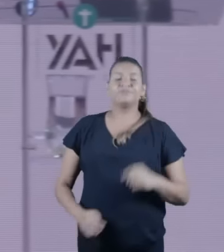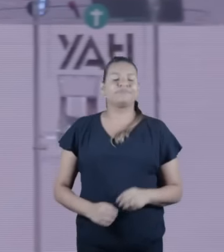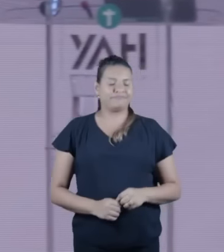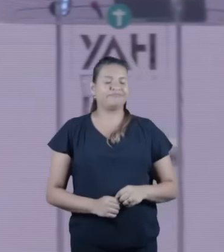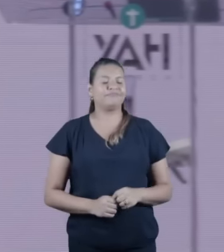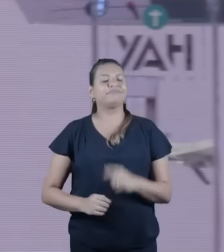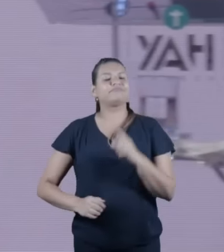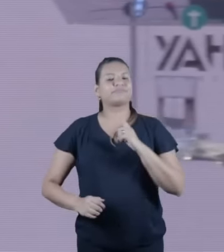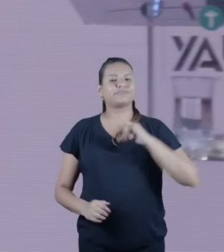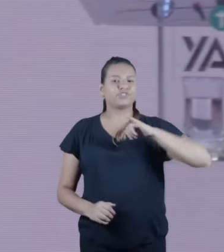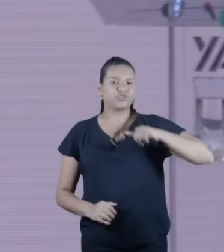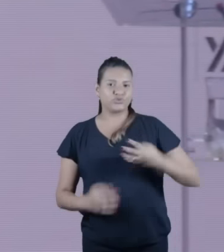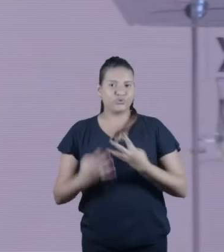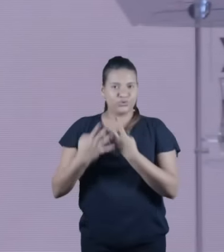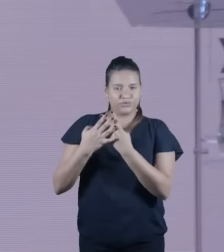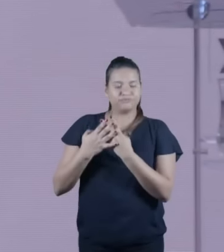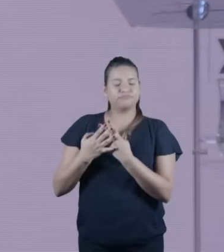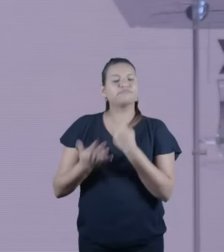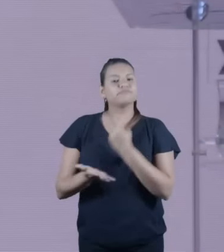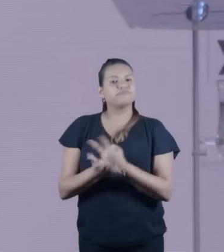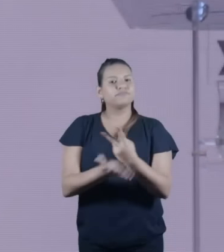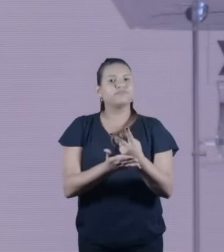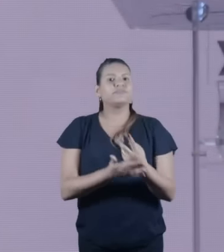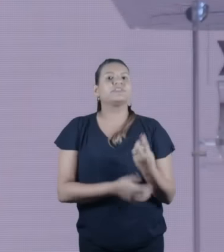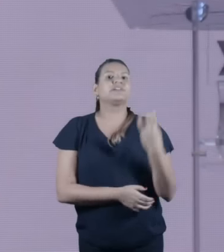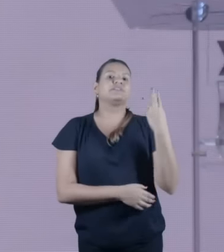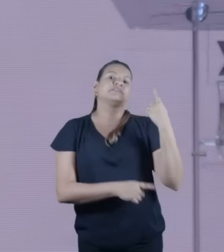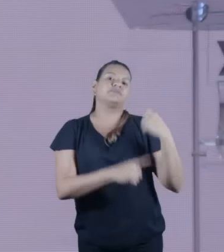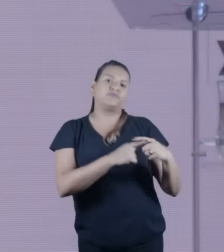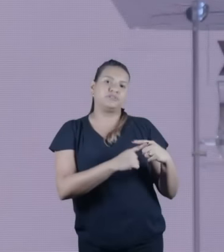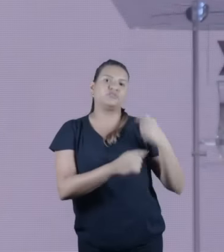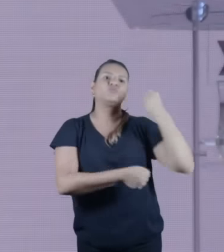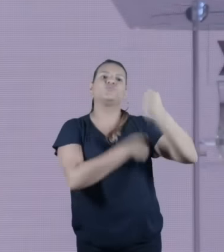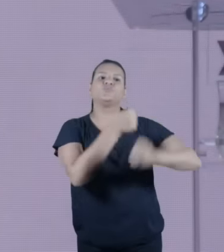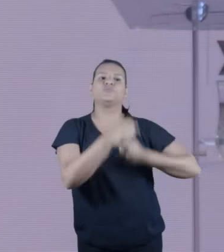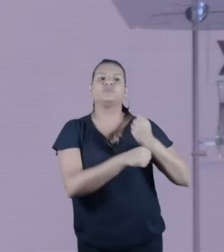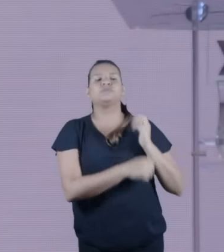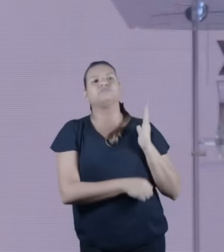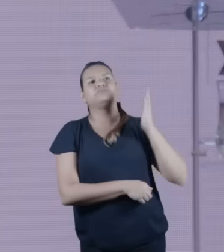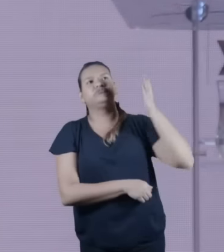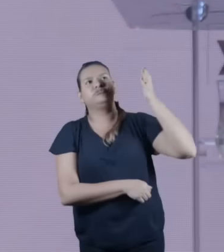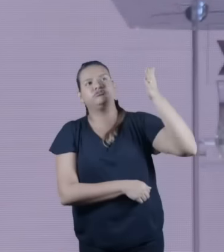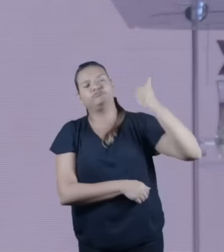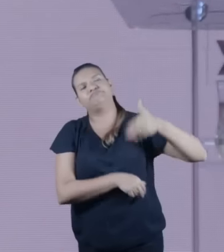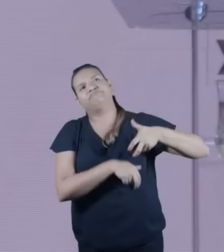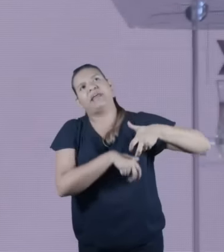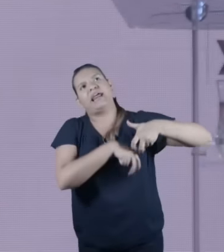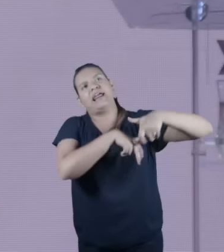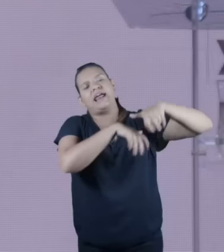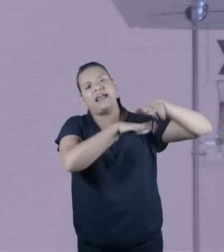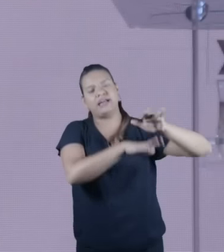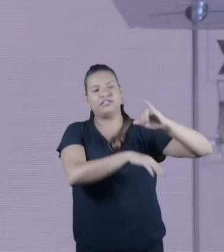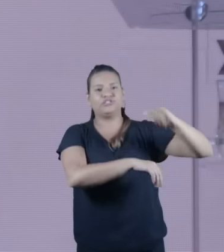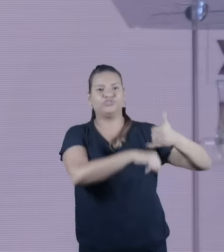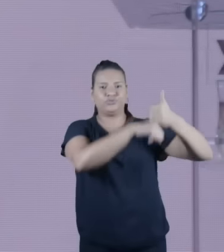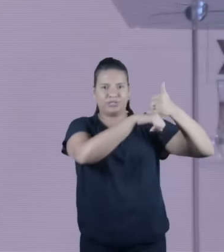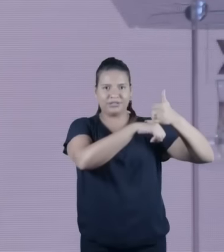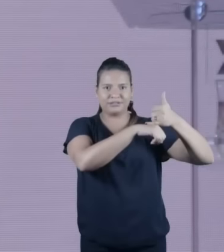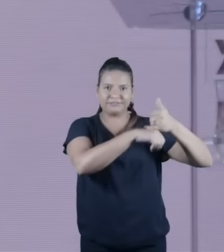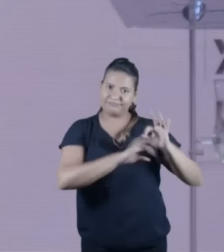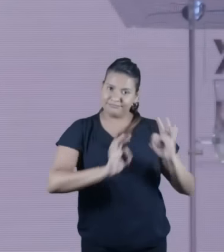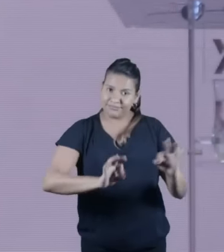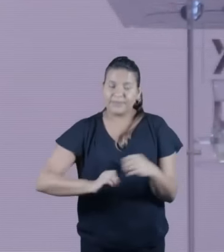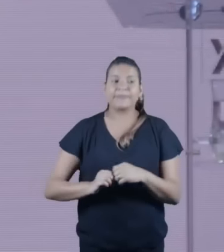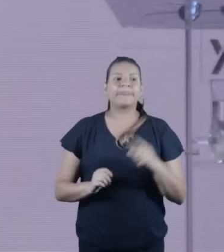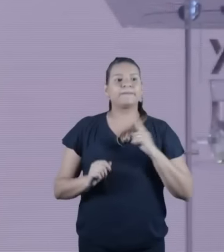ao ano a Jerusalém entre elas e a principal era a festa da páscoa judaica que se